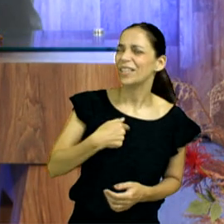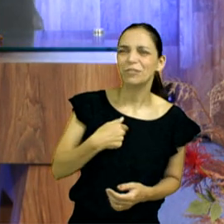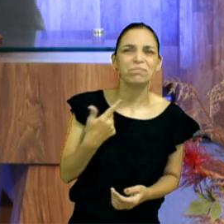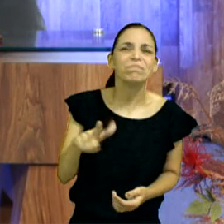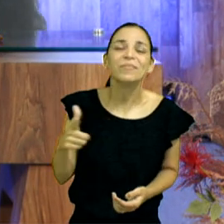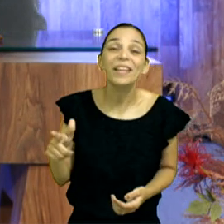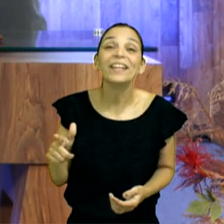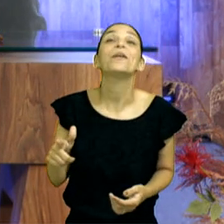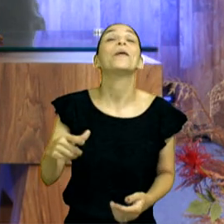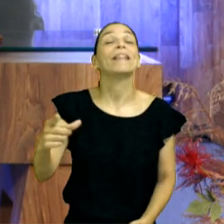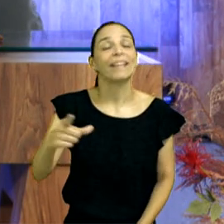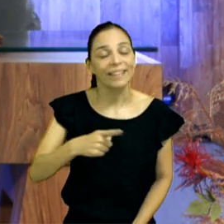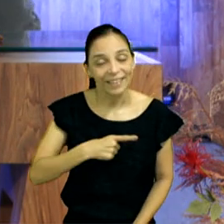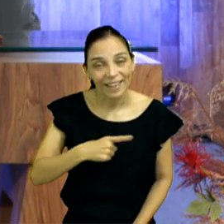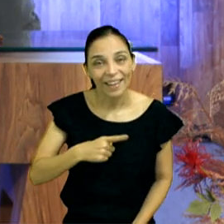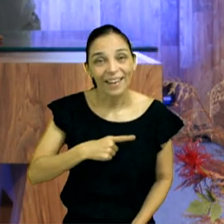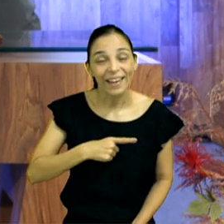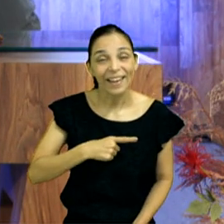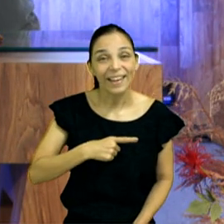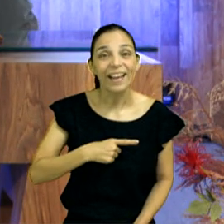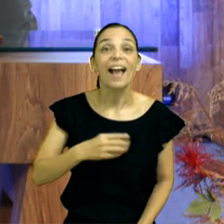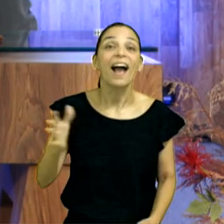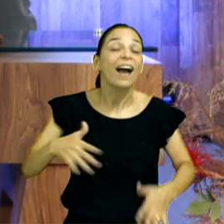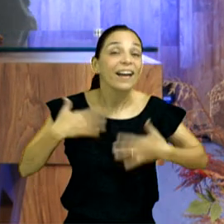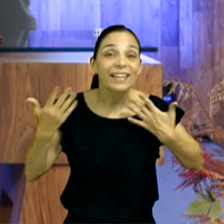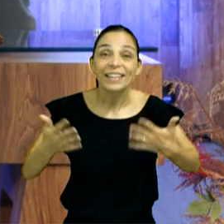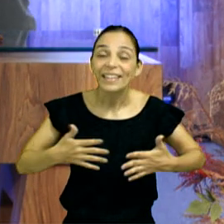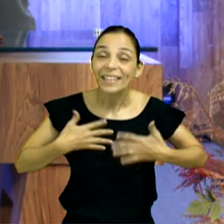amados, alegria, vida, paz,